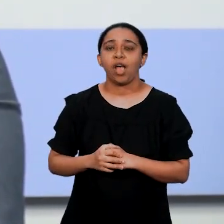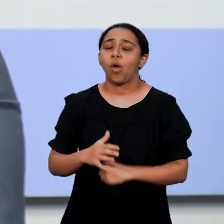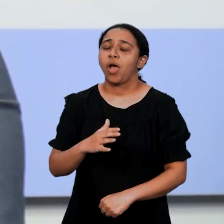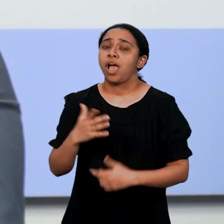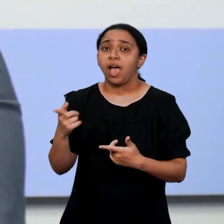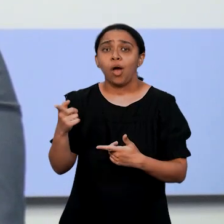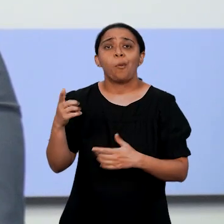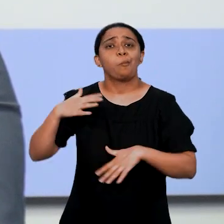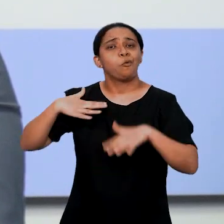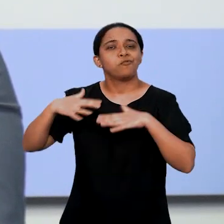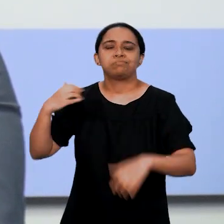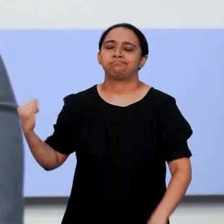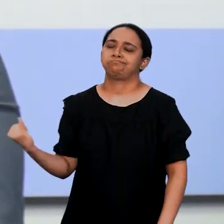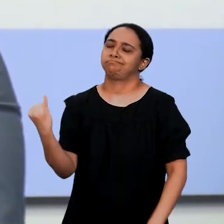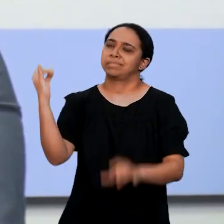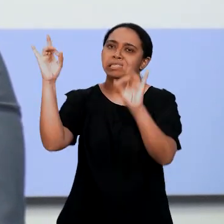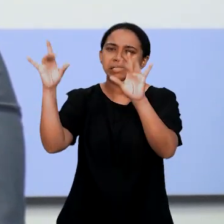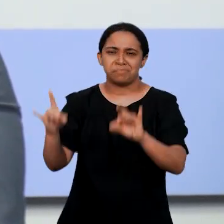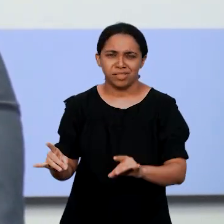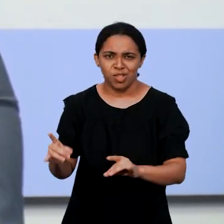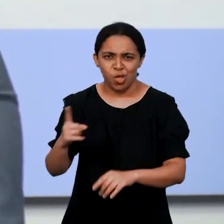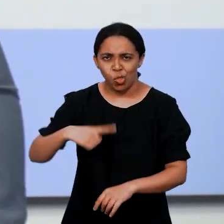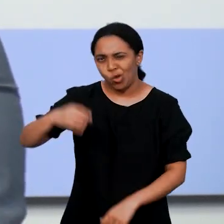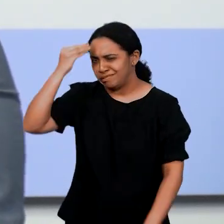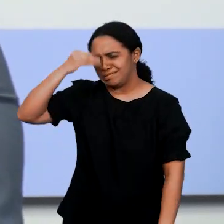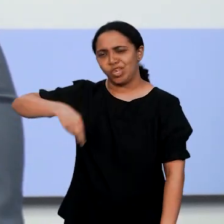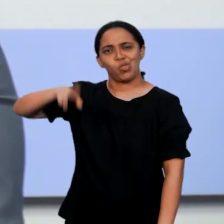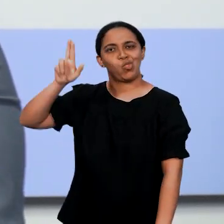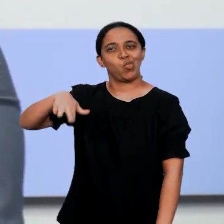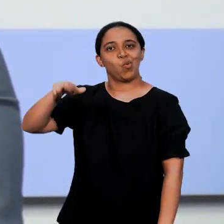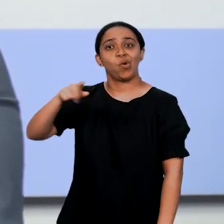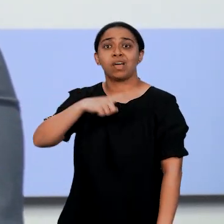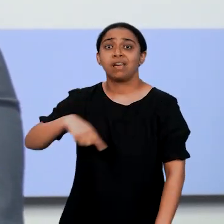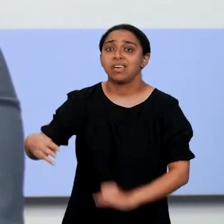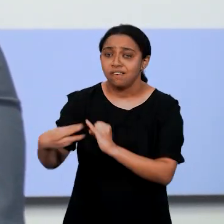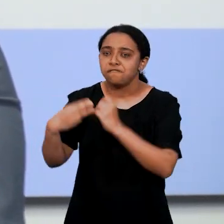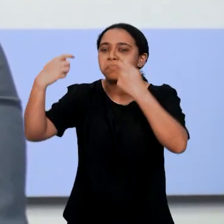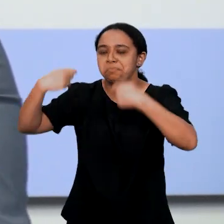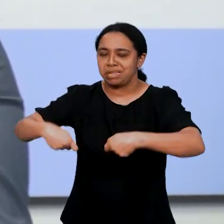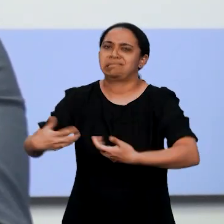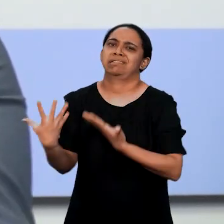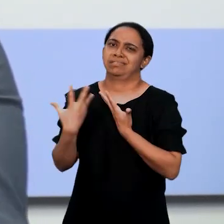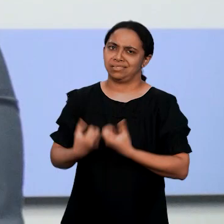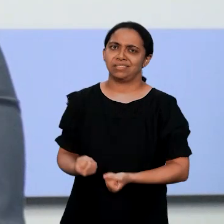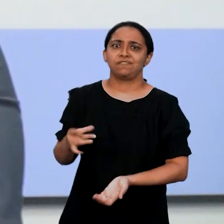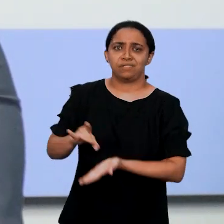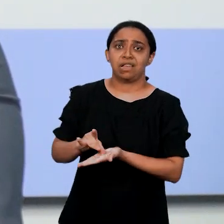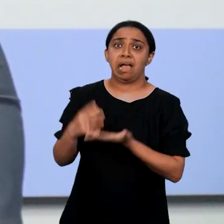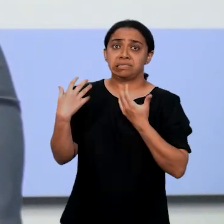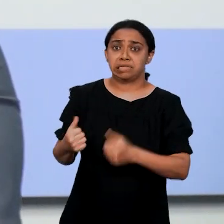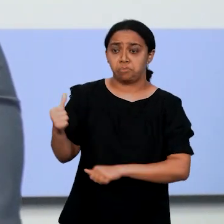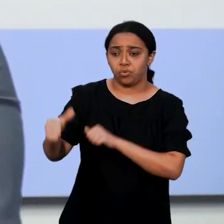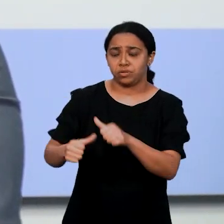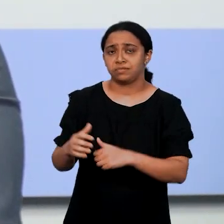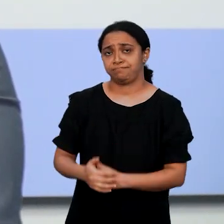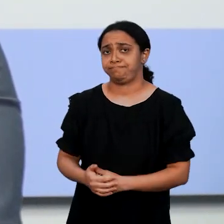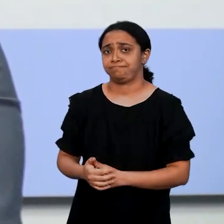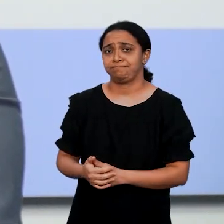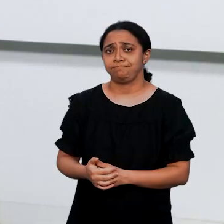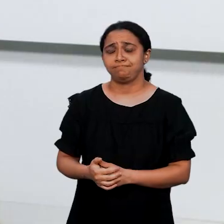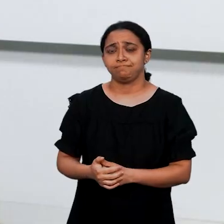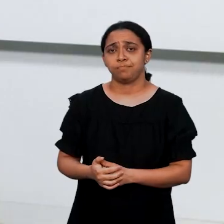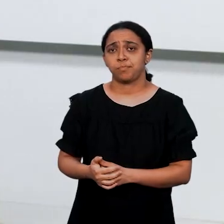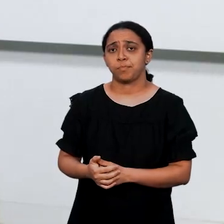sem volta. A internacionalização hoje é um movimento sem volta e o IFMA precisa estar de peito muito aberto para receber essas